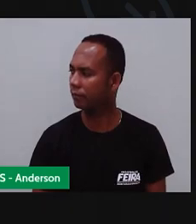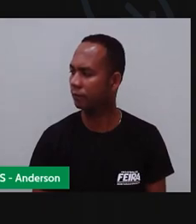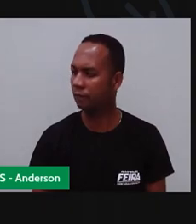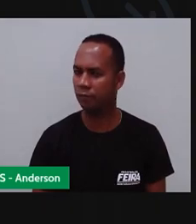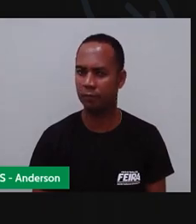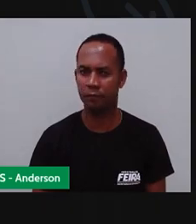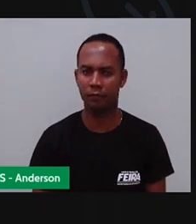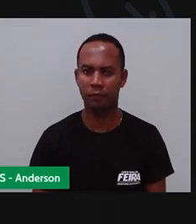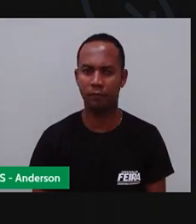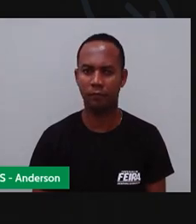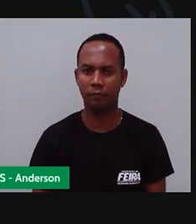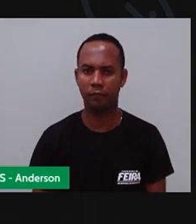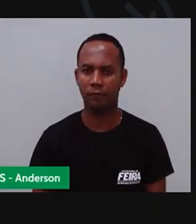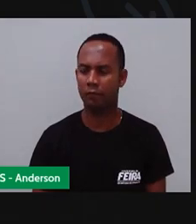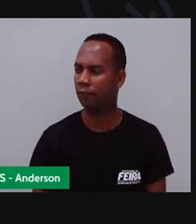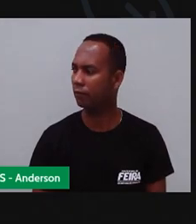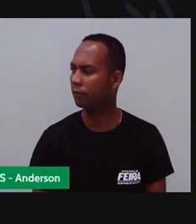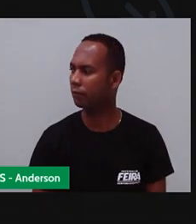Vamos lá Aqui